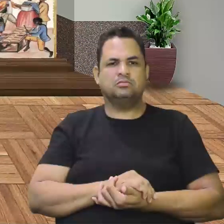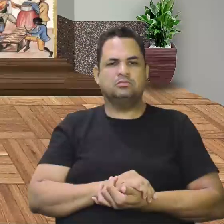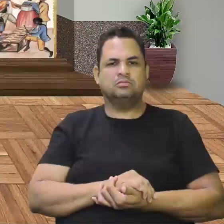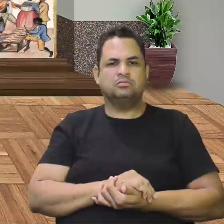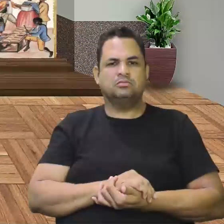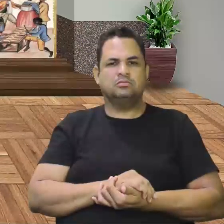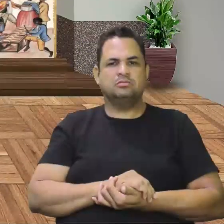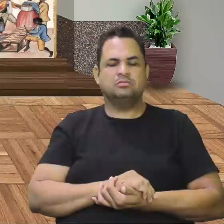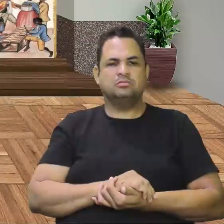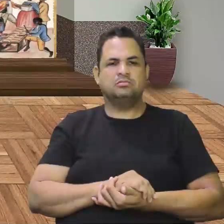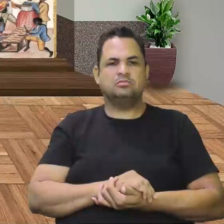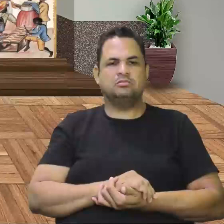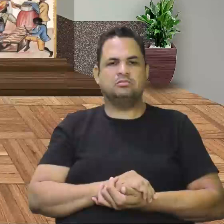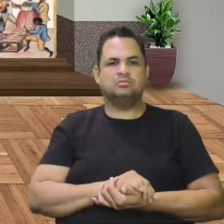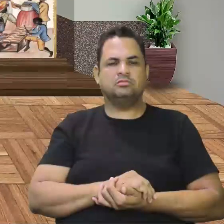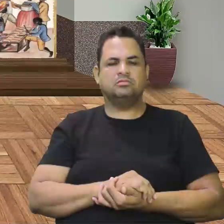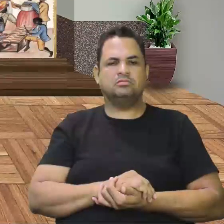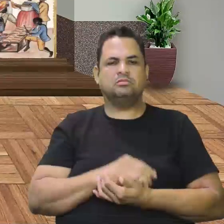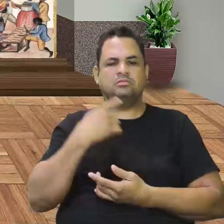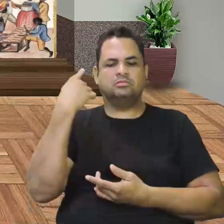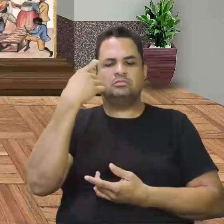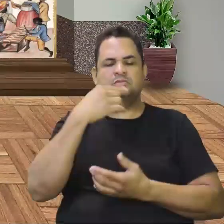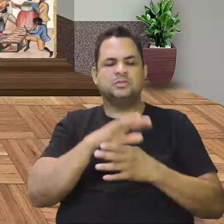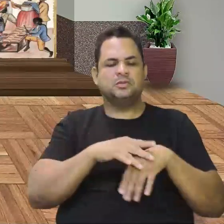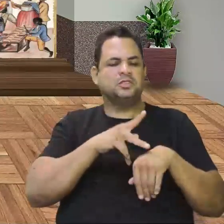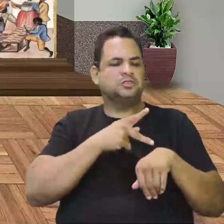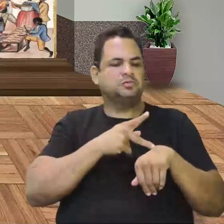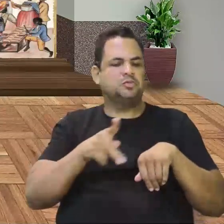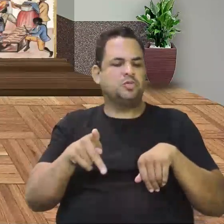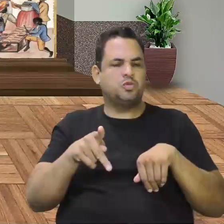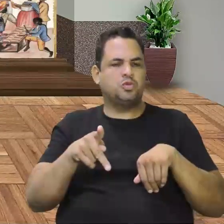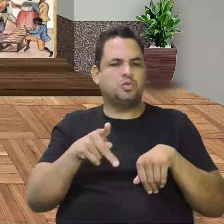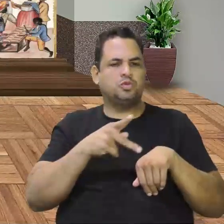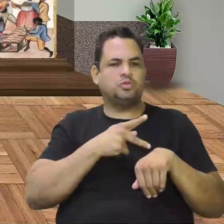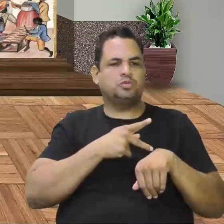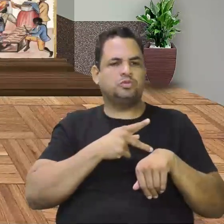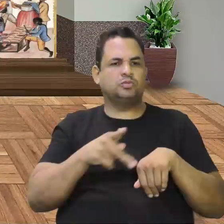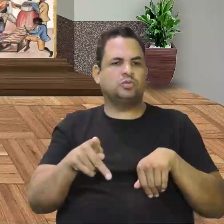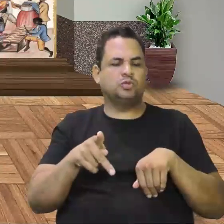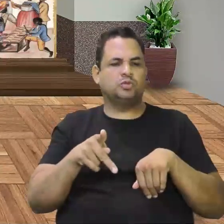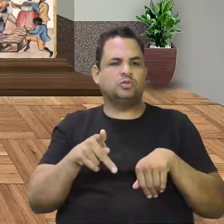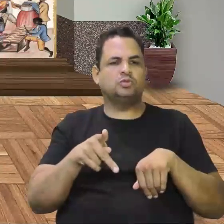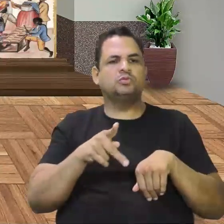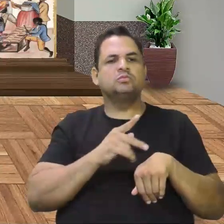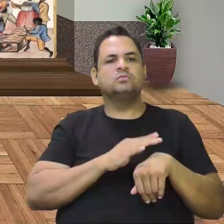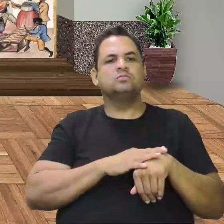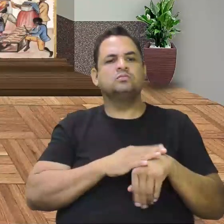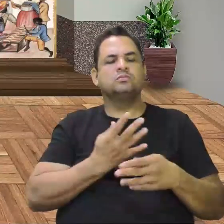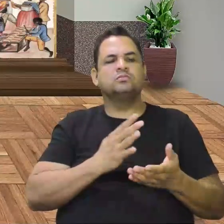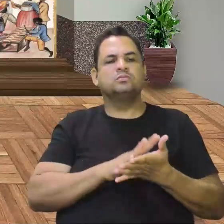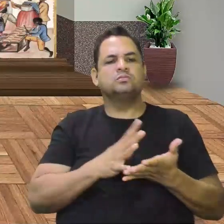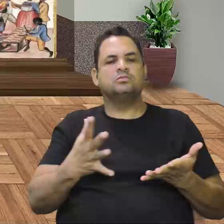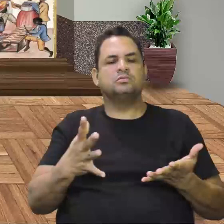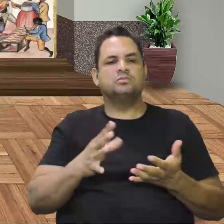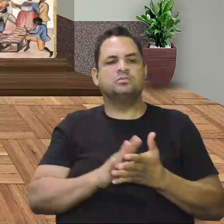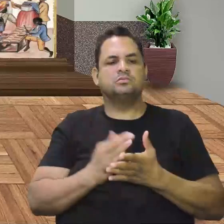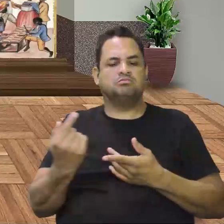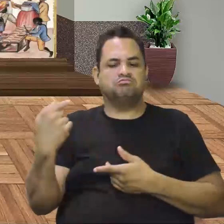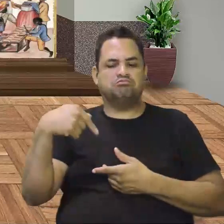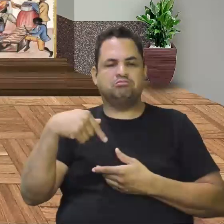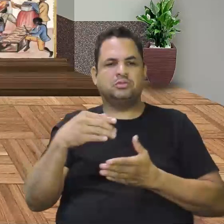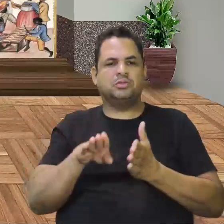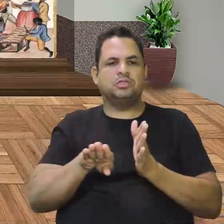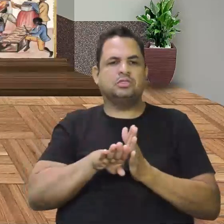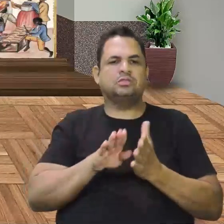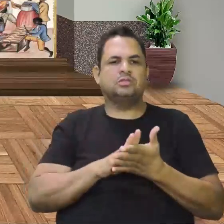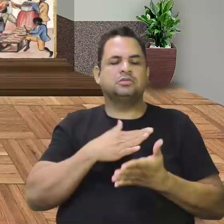Eram os espanhóis, puro sangue. Nasceram na Espanha e vieram para cá. Como eles gostavam de